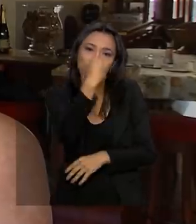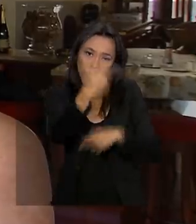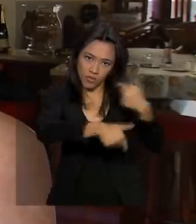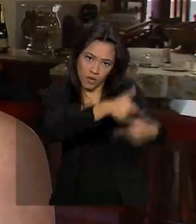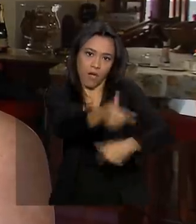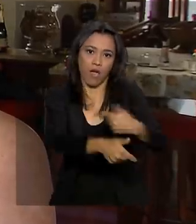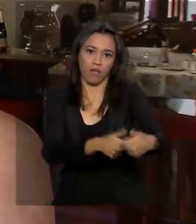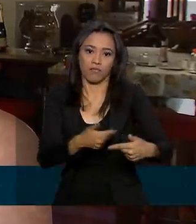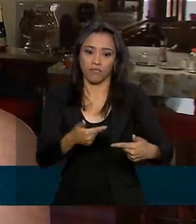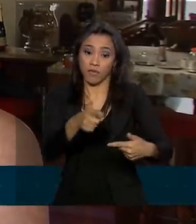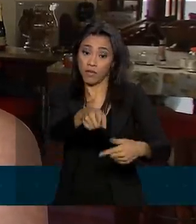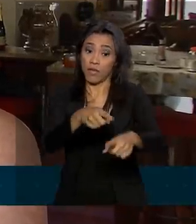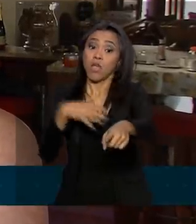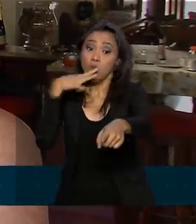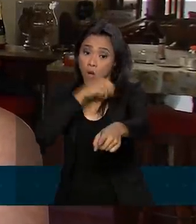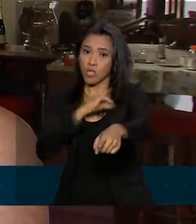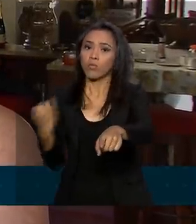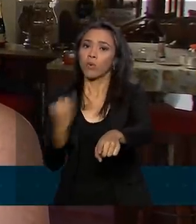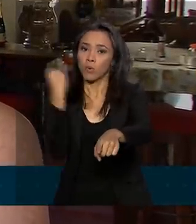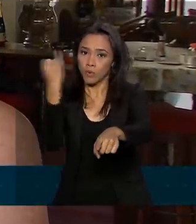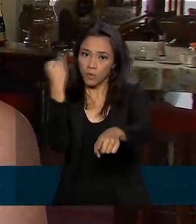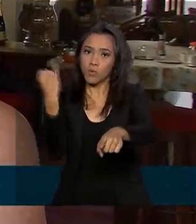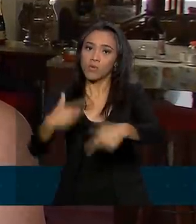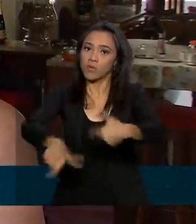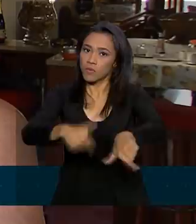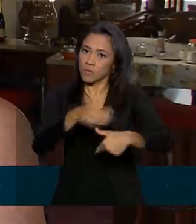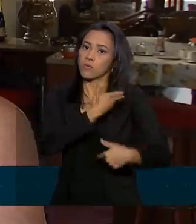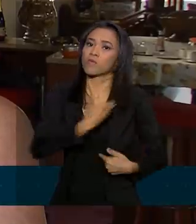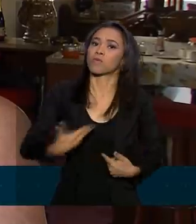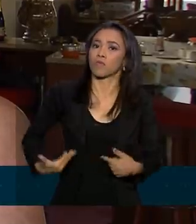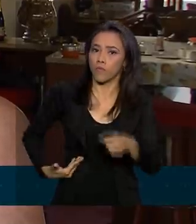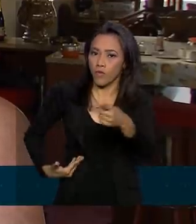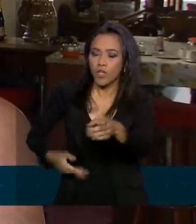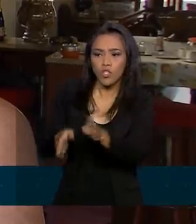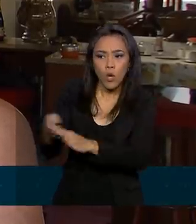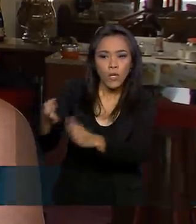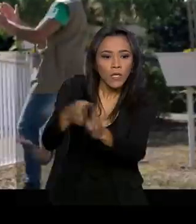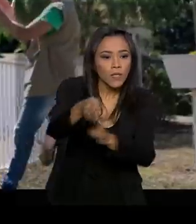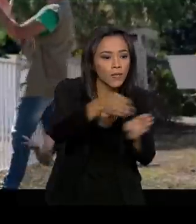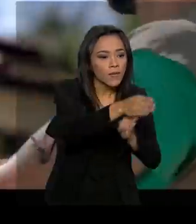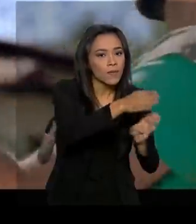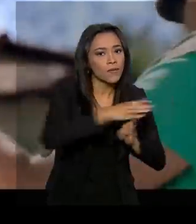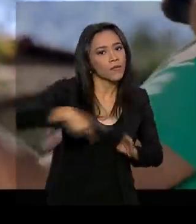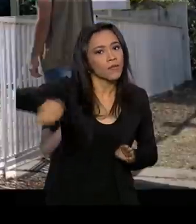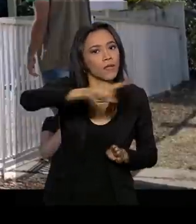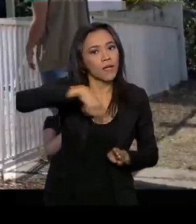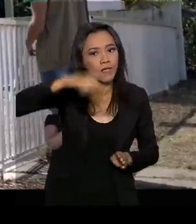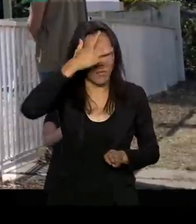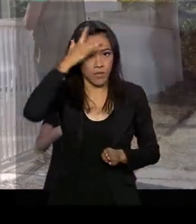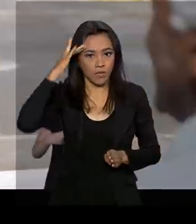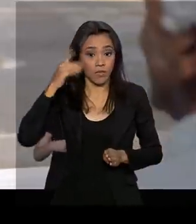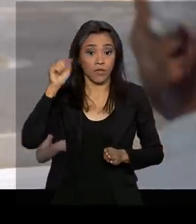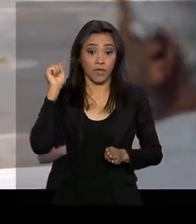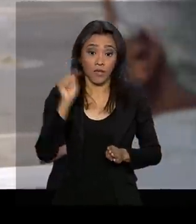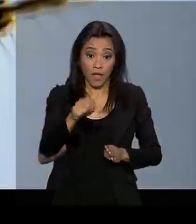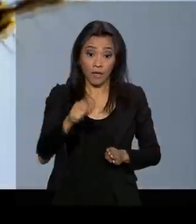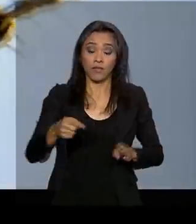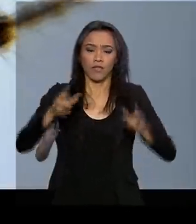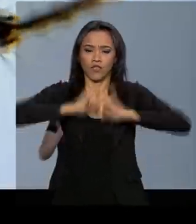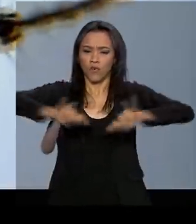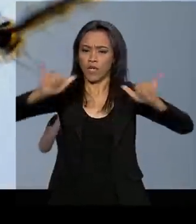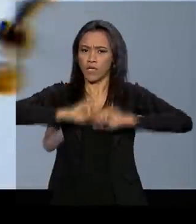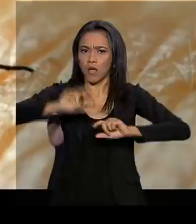Acho muito importante esse trabalho do governo, de educar as pessoas. Essa é uma convocação. A campanha